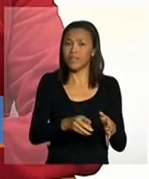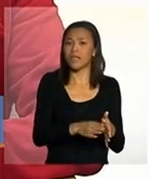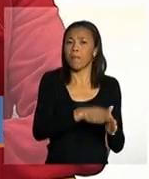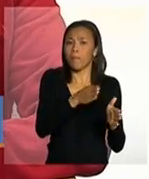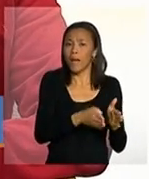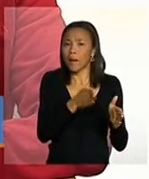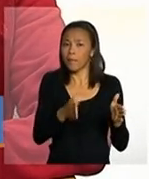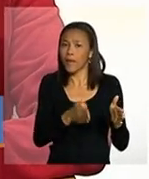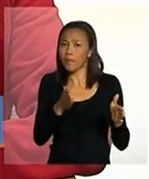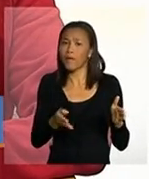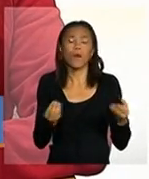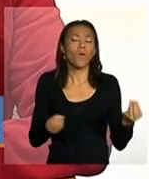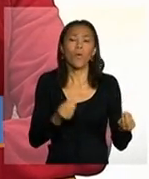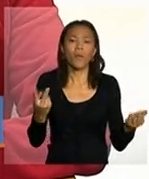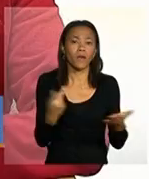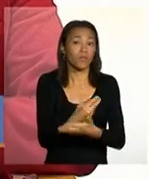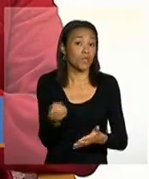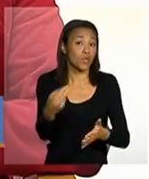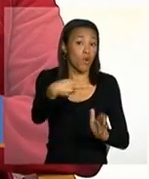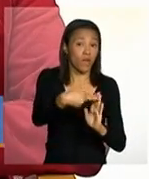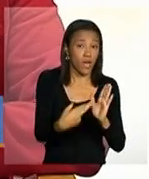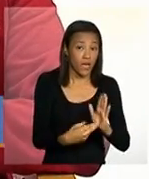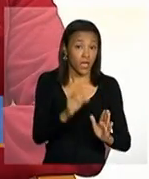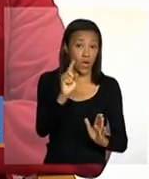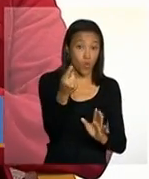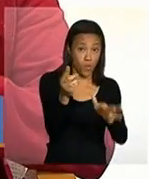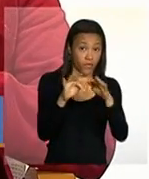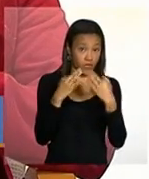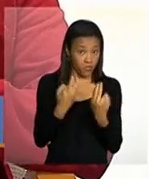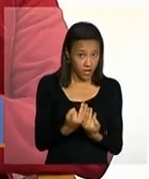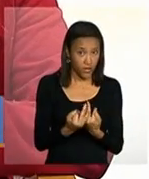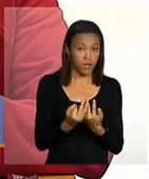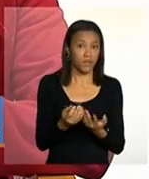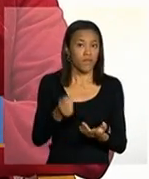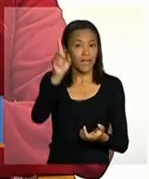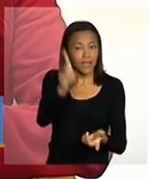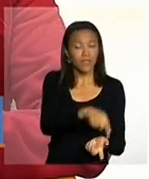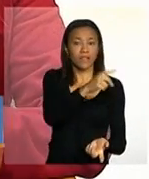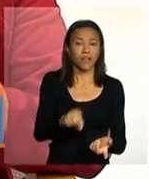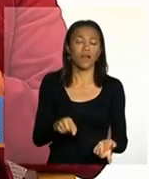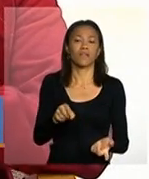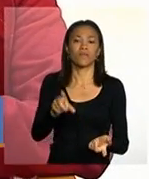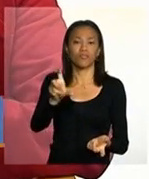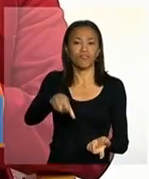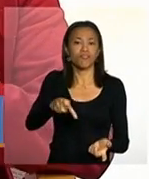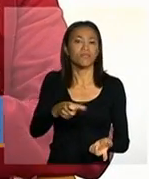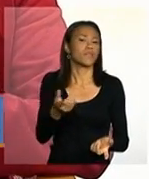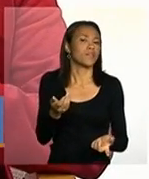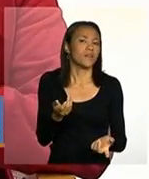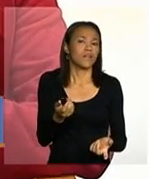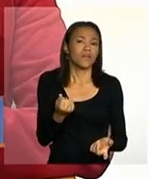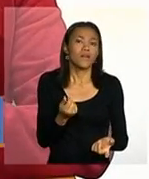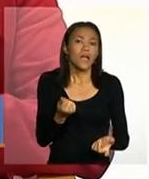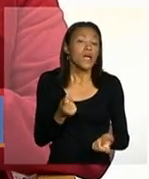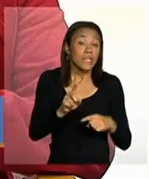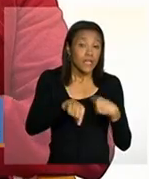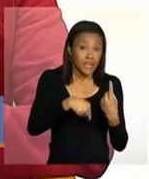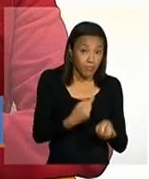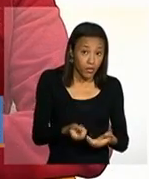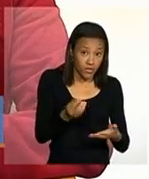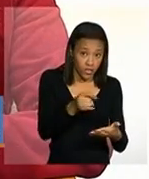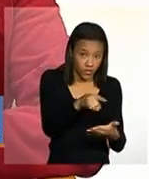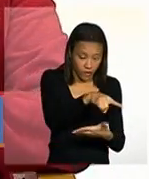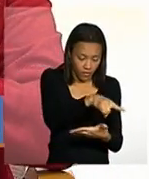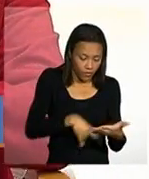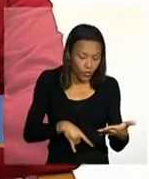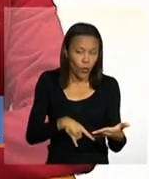como que ocorre agora com base nessa nova regra uma família só poderá ter o benefício cancelado depois que ela tiver um registro do acompanhamento familiar